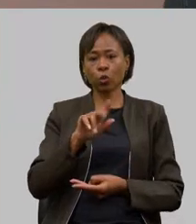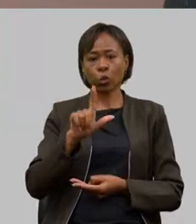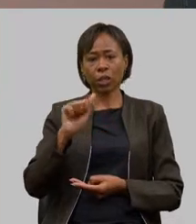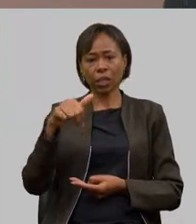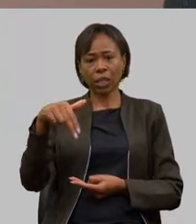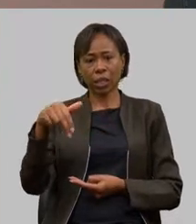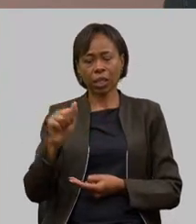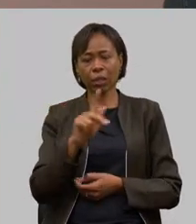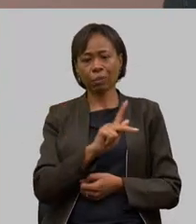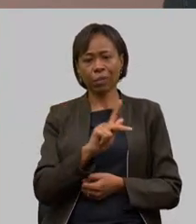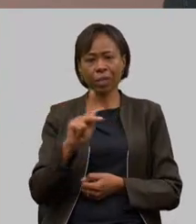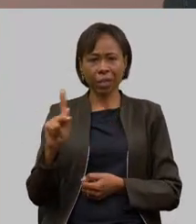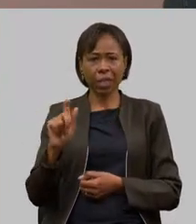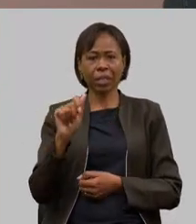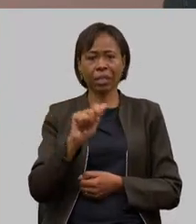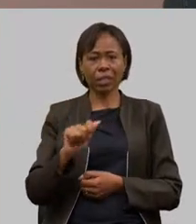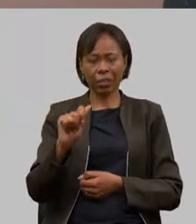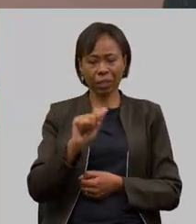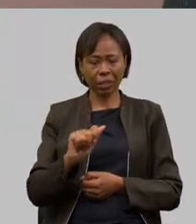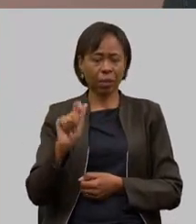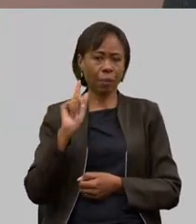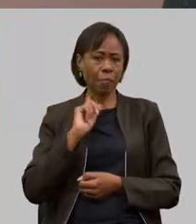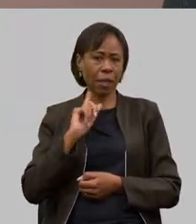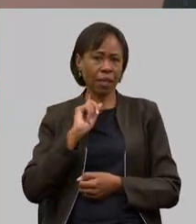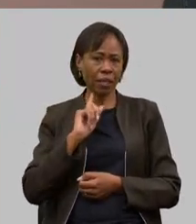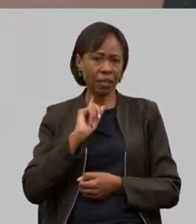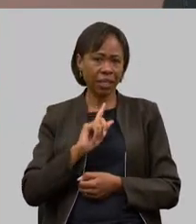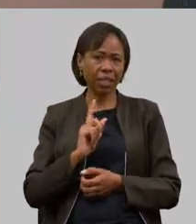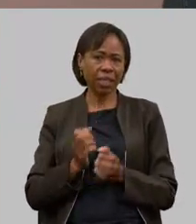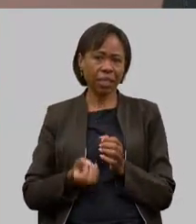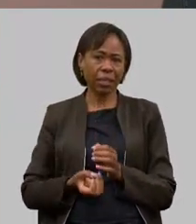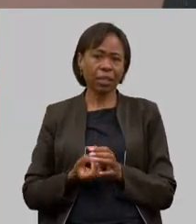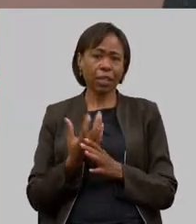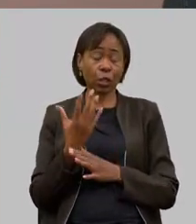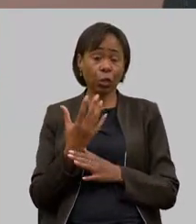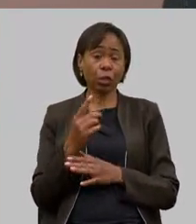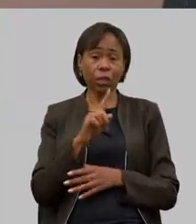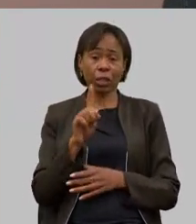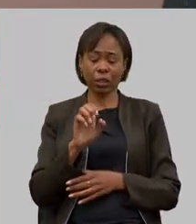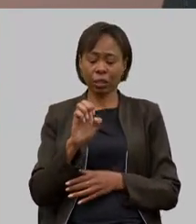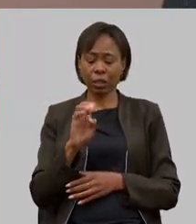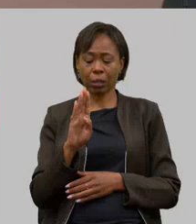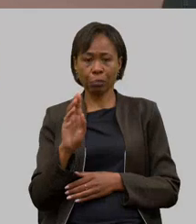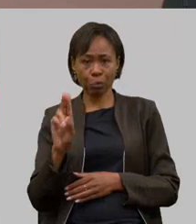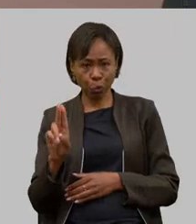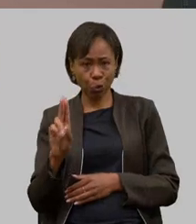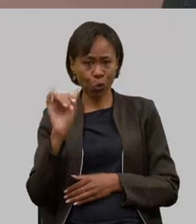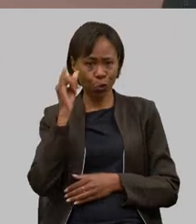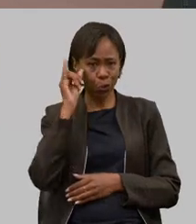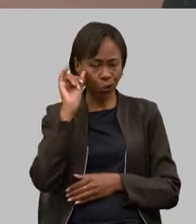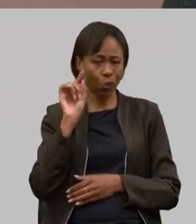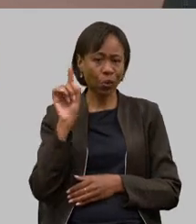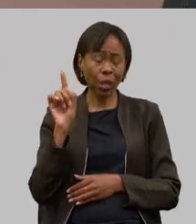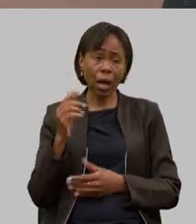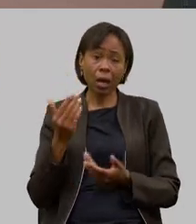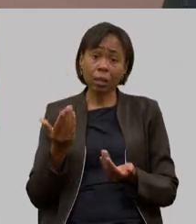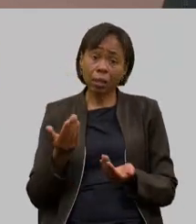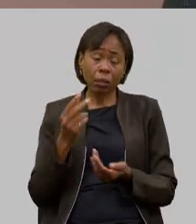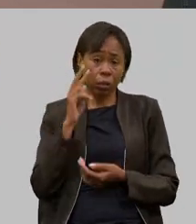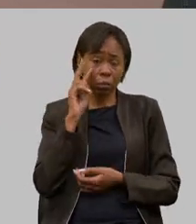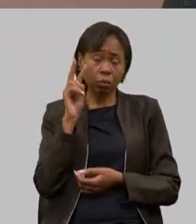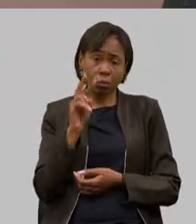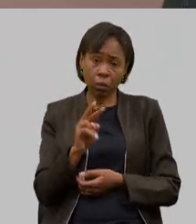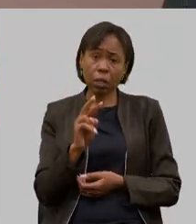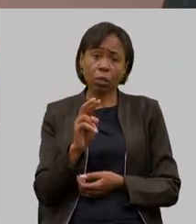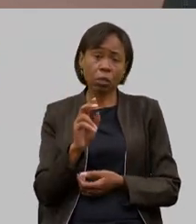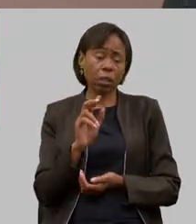da Associação Mineira de Criadores de Zebu em Curvelo então eu vejo que ela